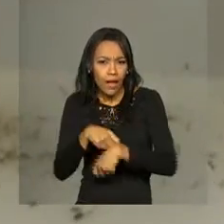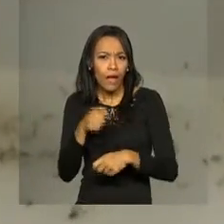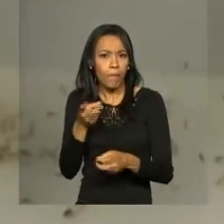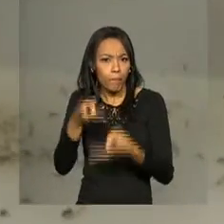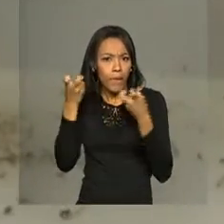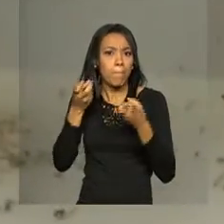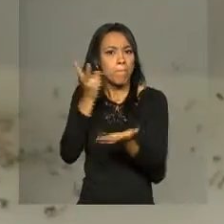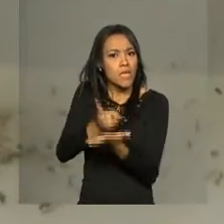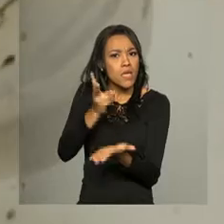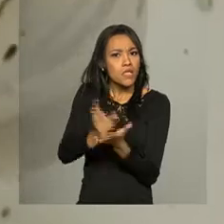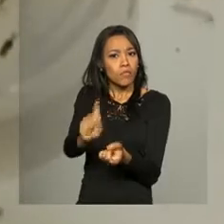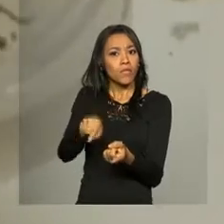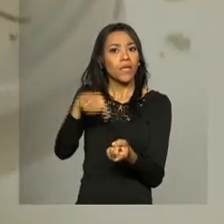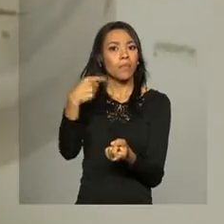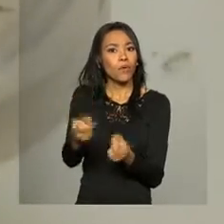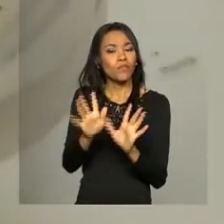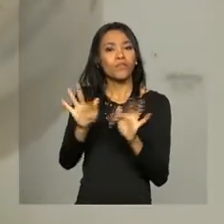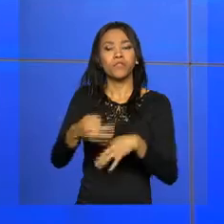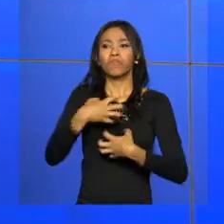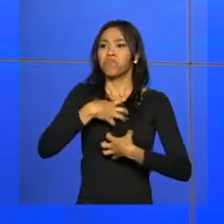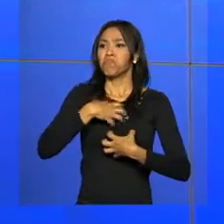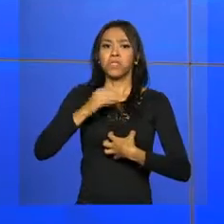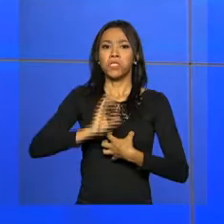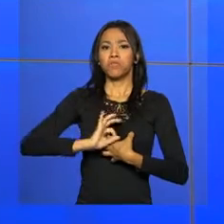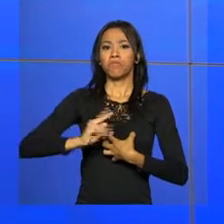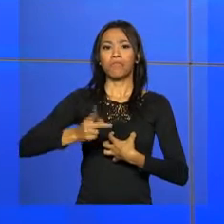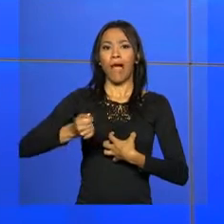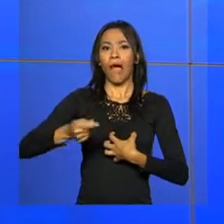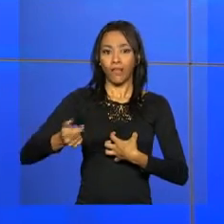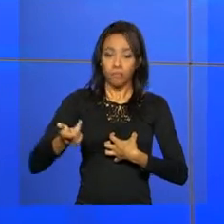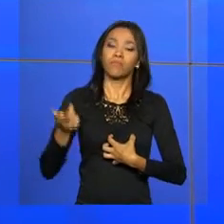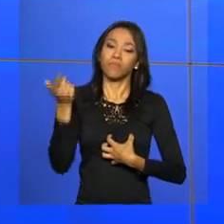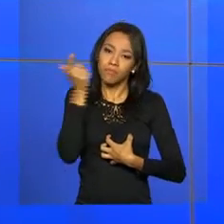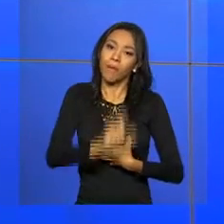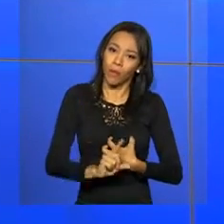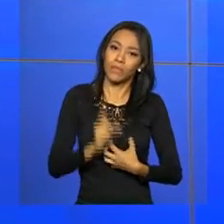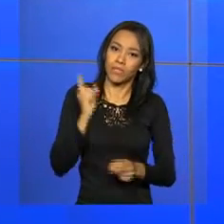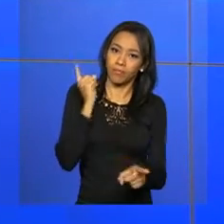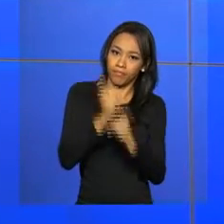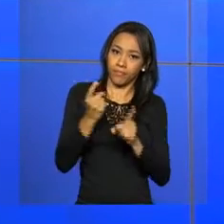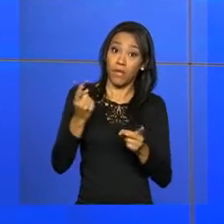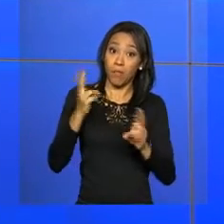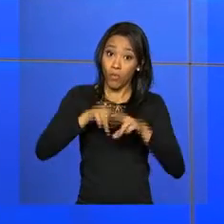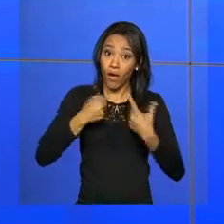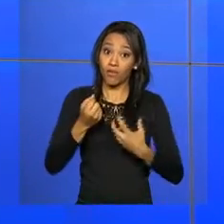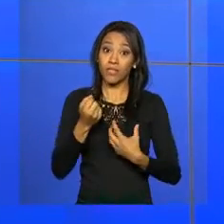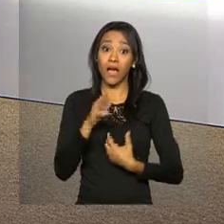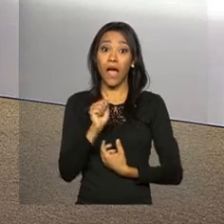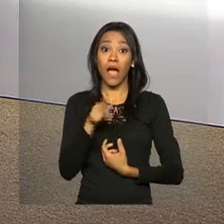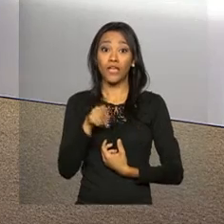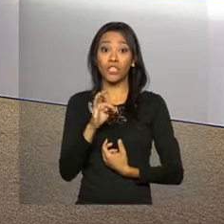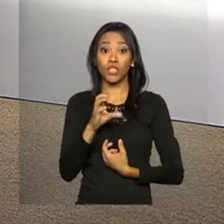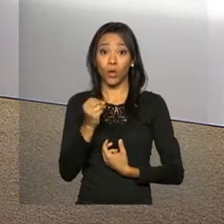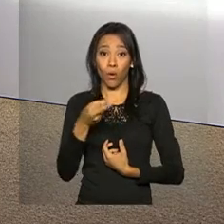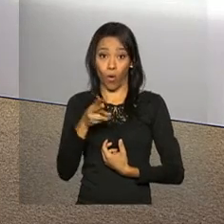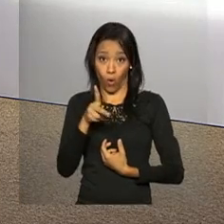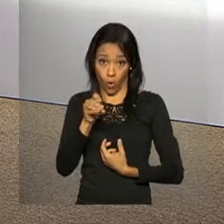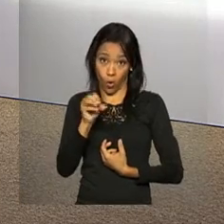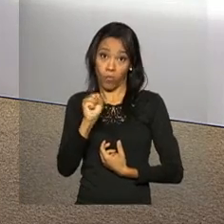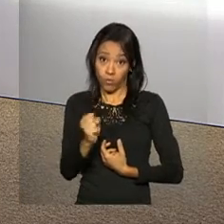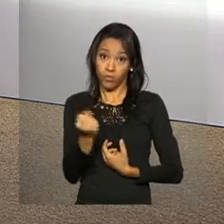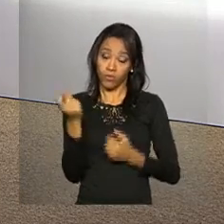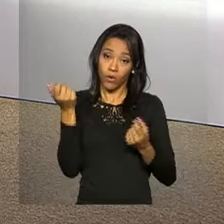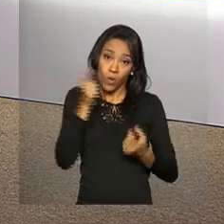mesmo depois do fim dos sintomas, porque o teste faz a detecção pela presença de anticorpos. E outra